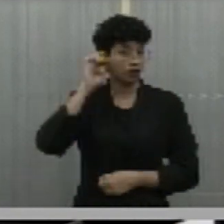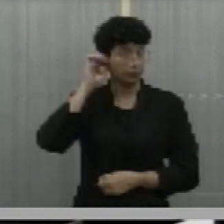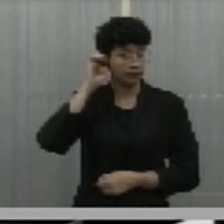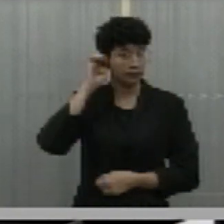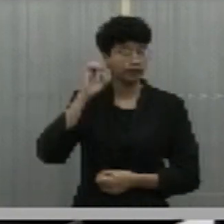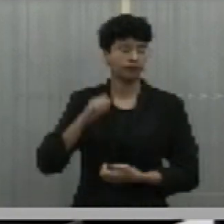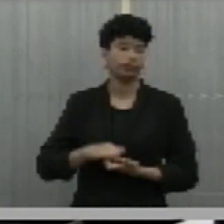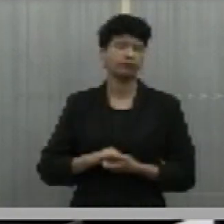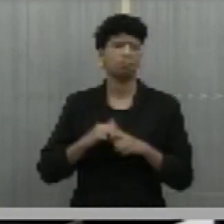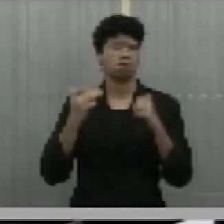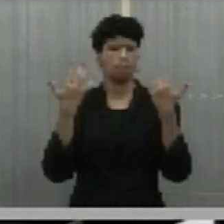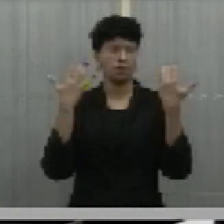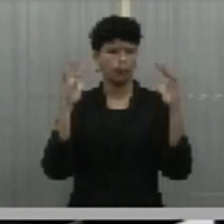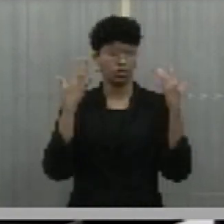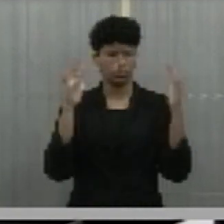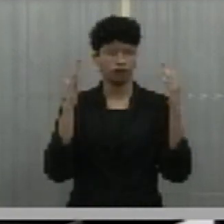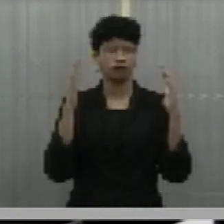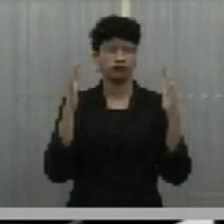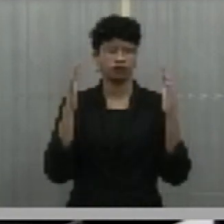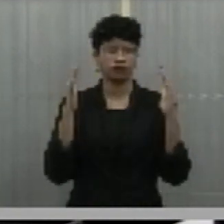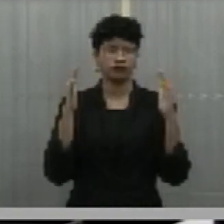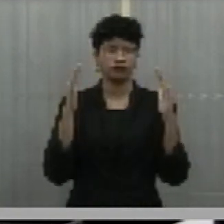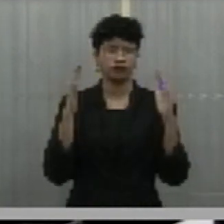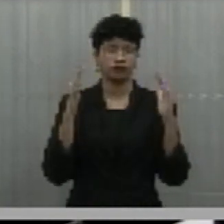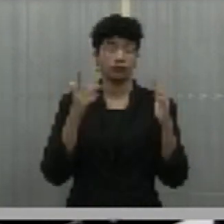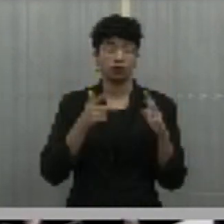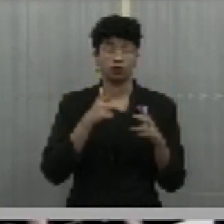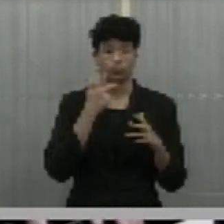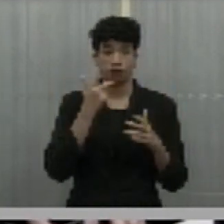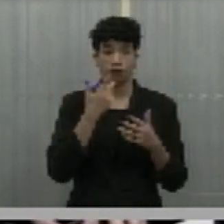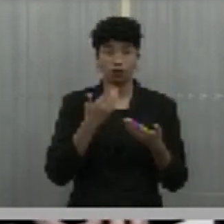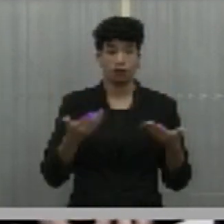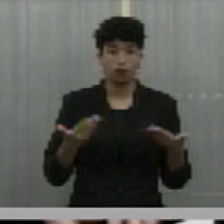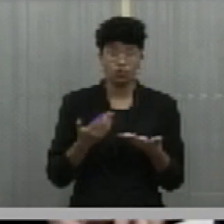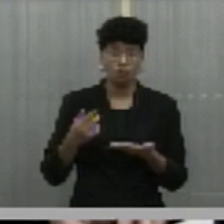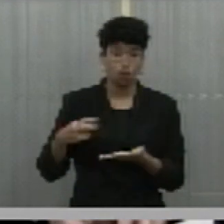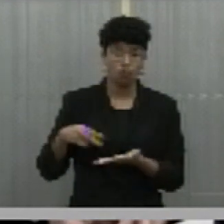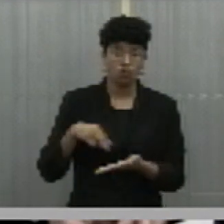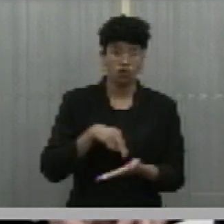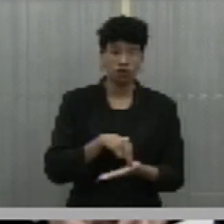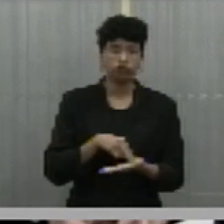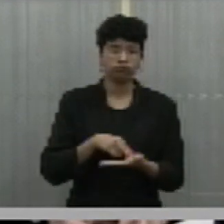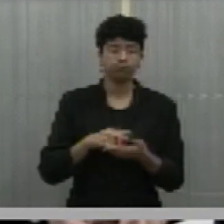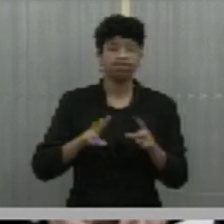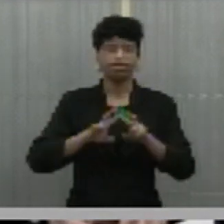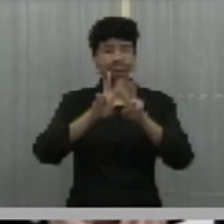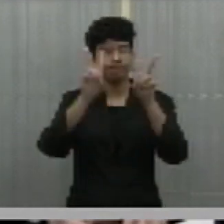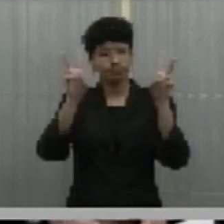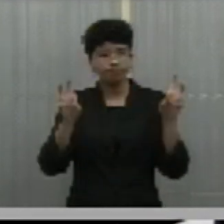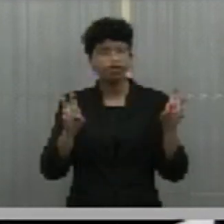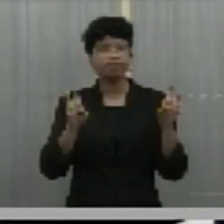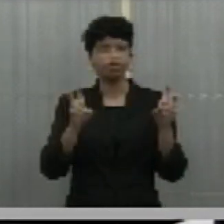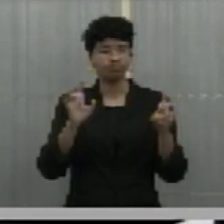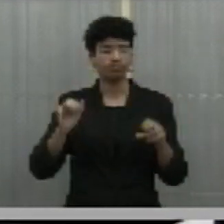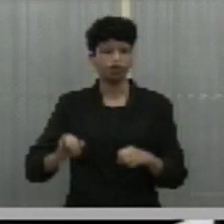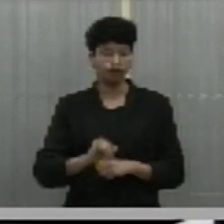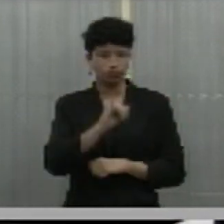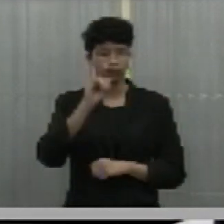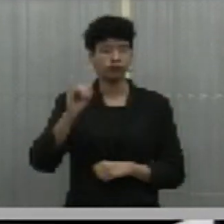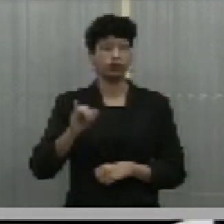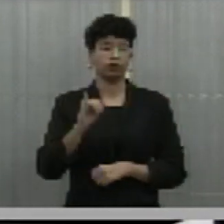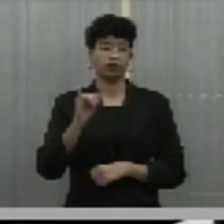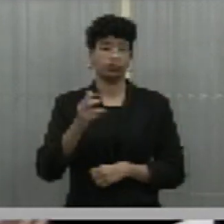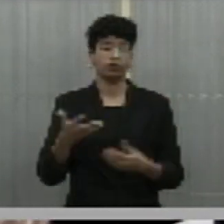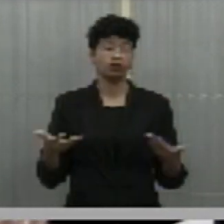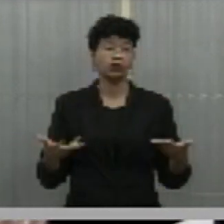já o parabenizo pela sua fala em trazer esse relevante tema que está